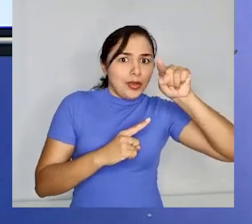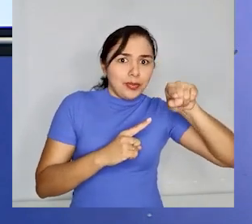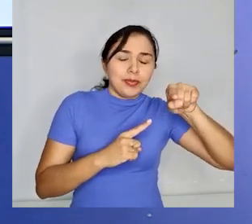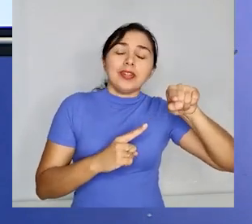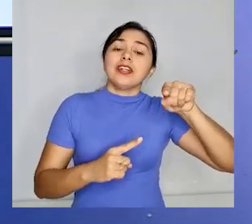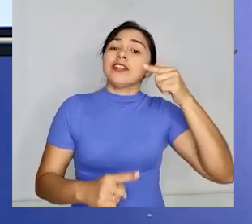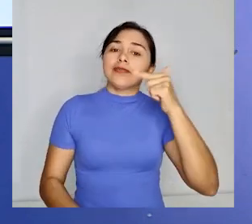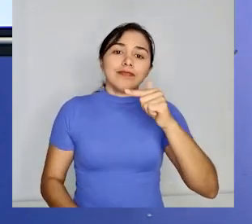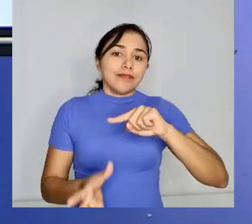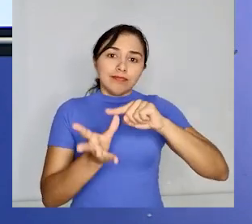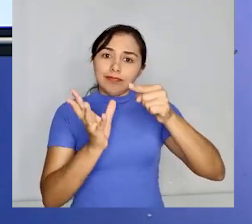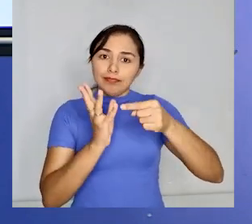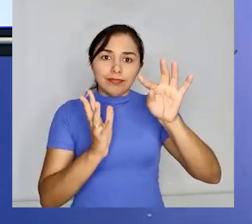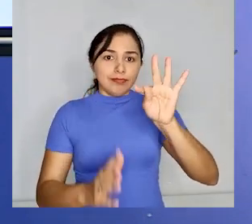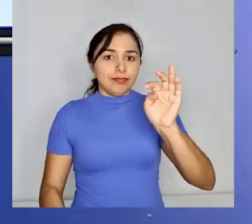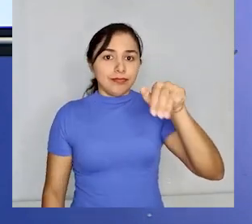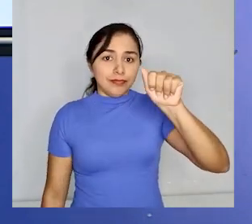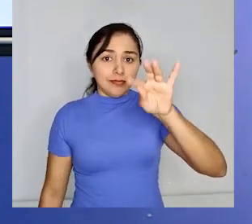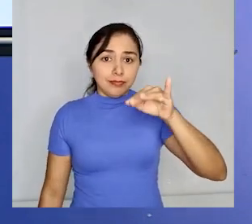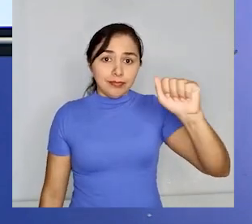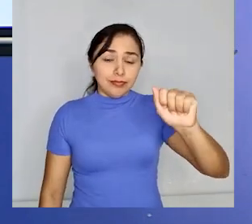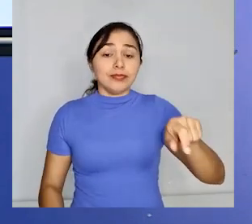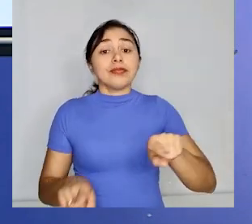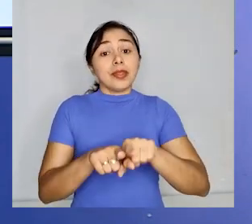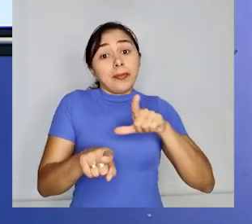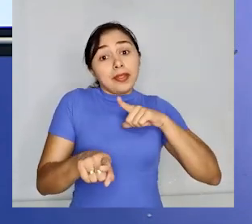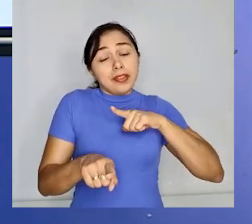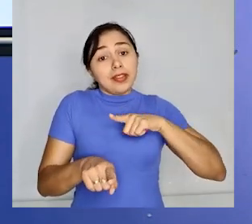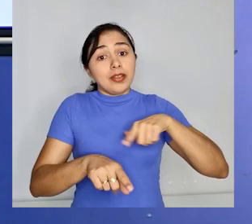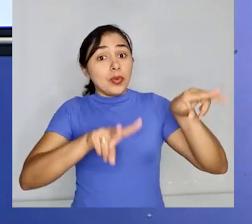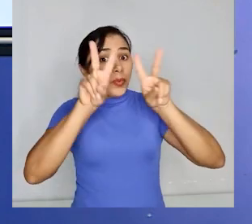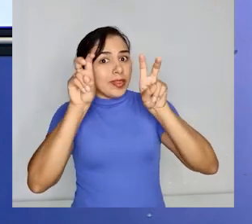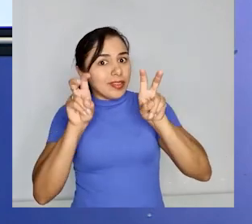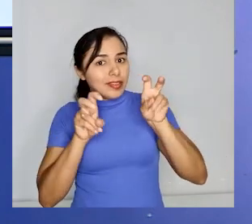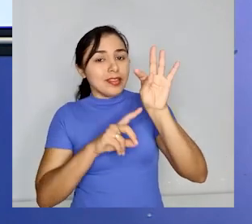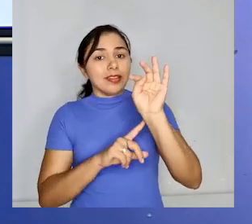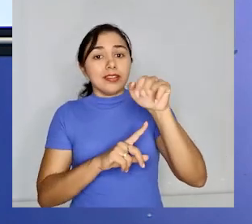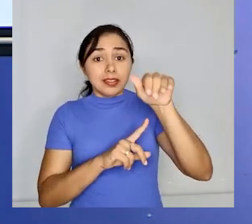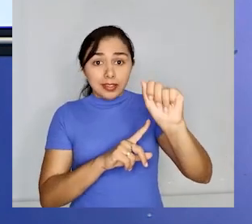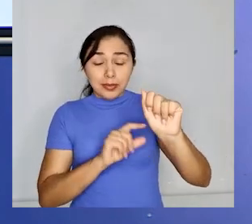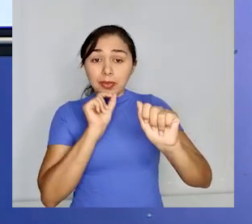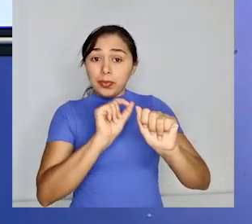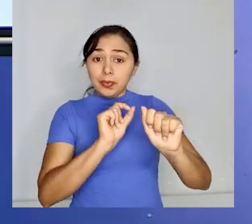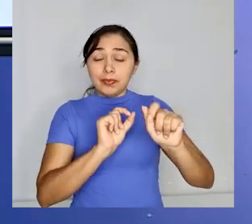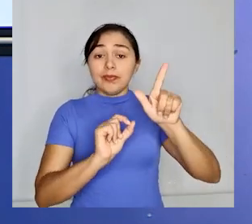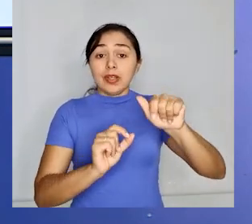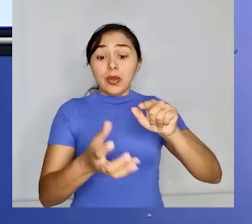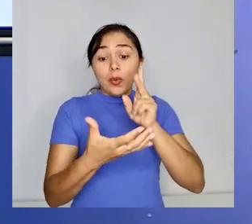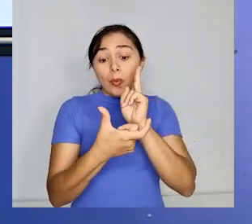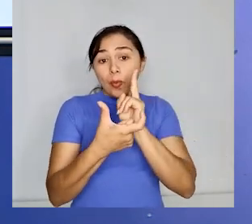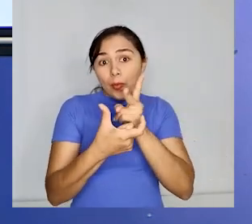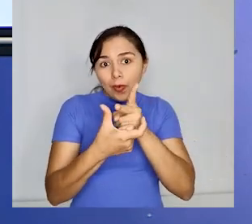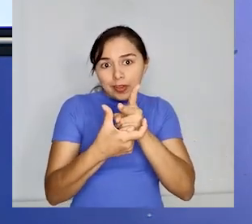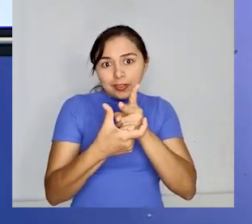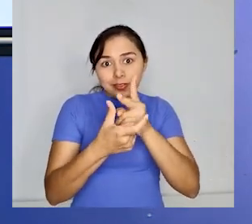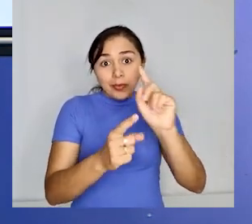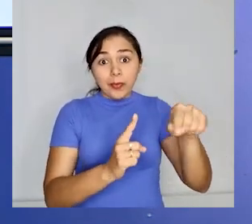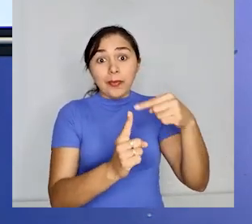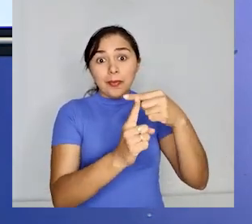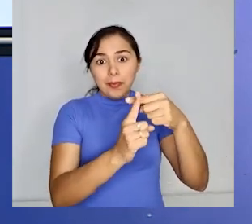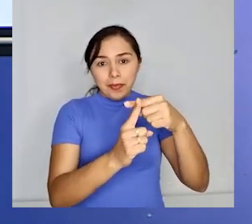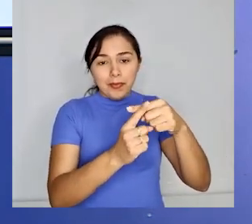Há ainda o tema, que é o elemento formado pelo radical mais a vogal temática, por exemplo.